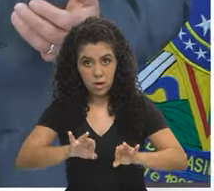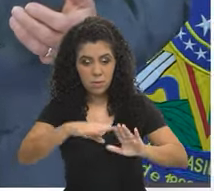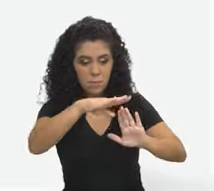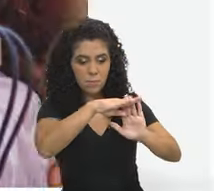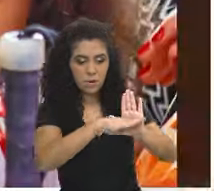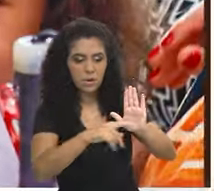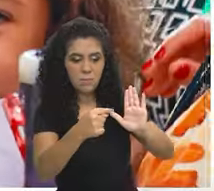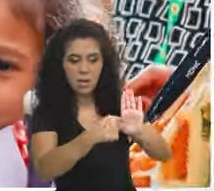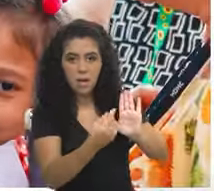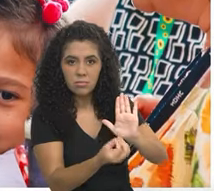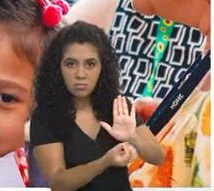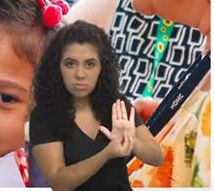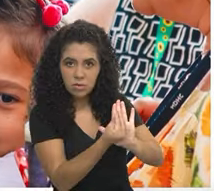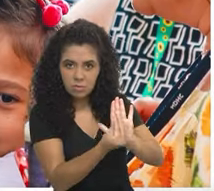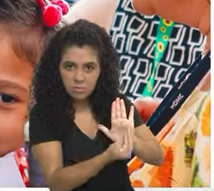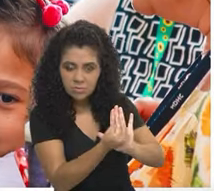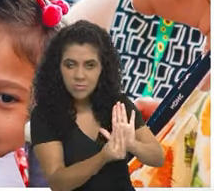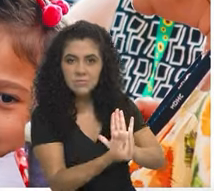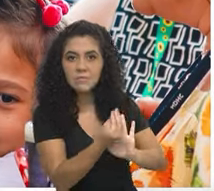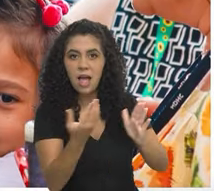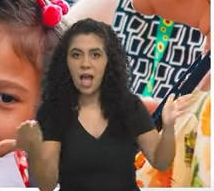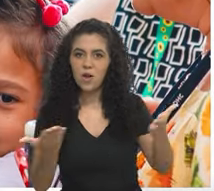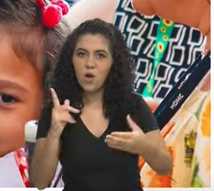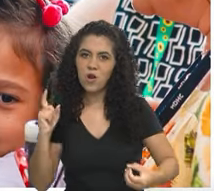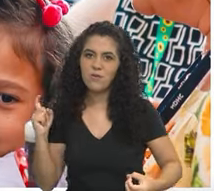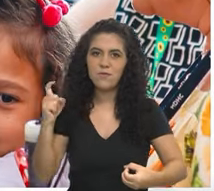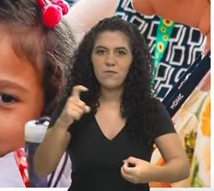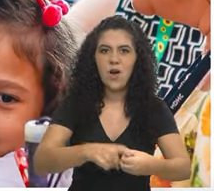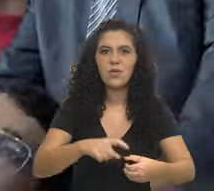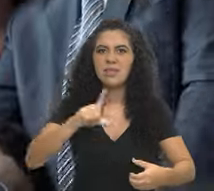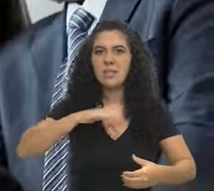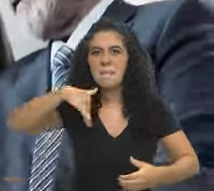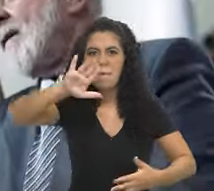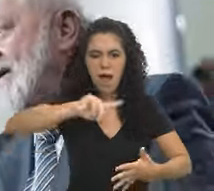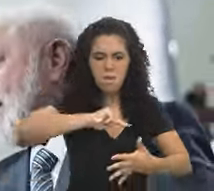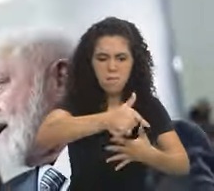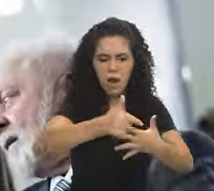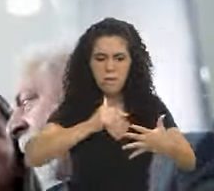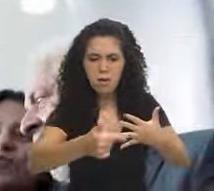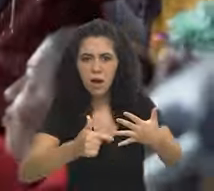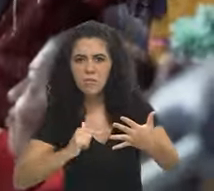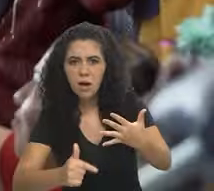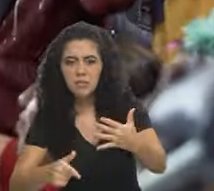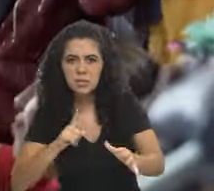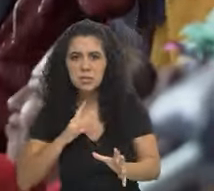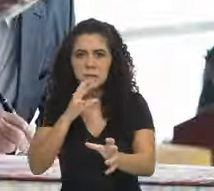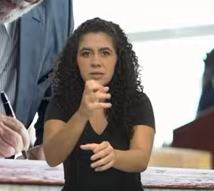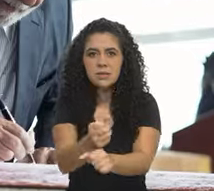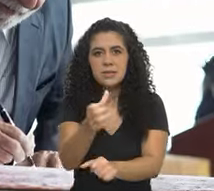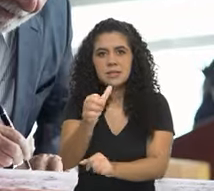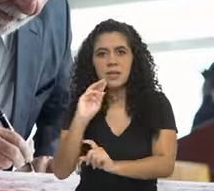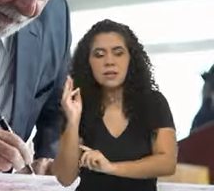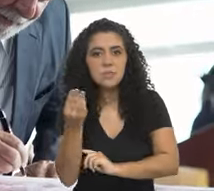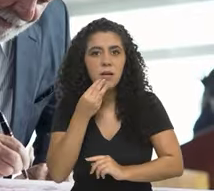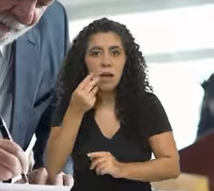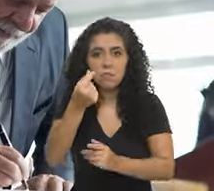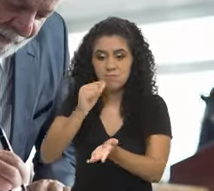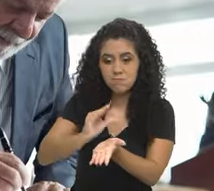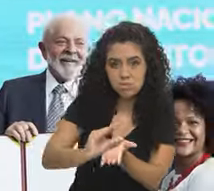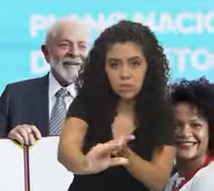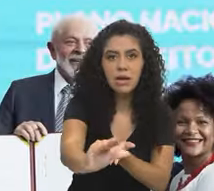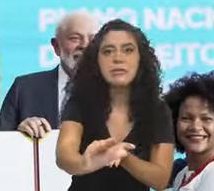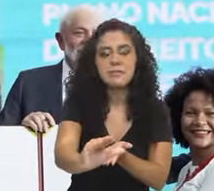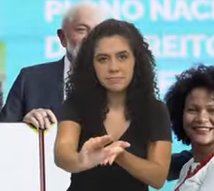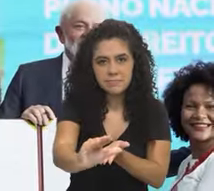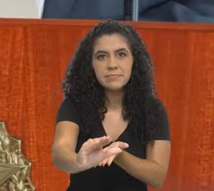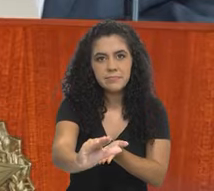coordenar. O plano Viver Sem Limite volta, ainda mais amplo do que já era, com investimento